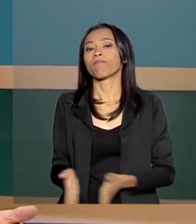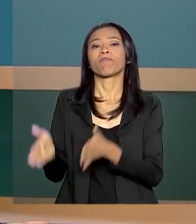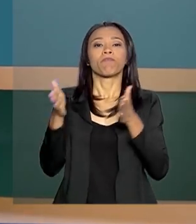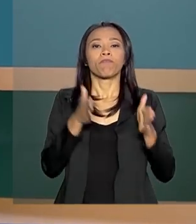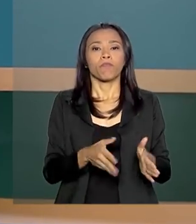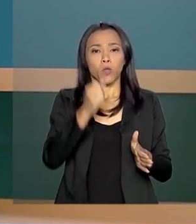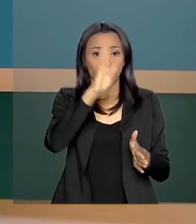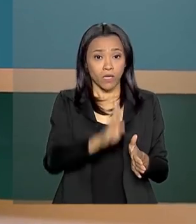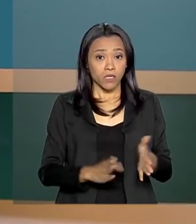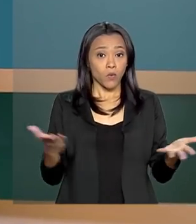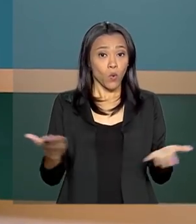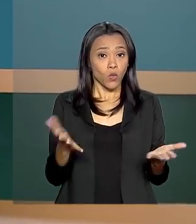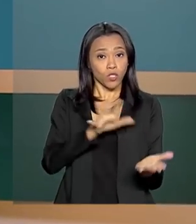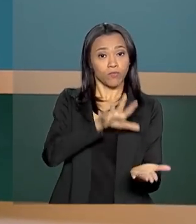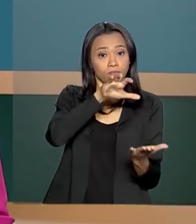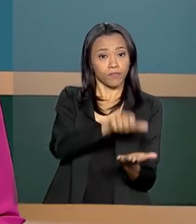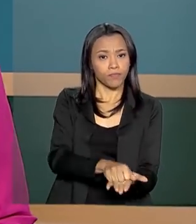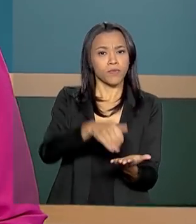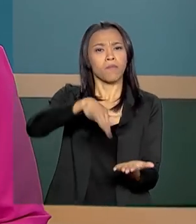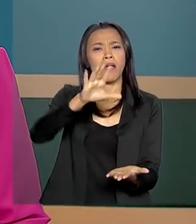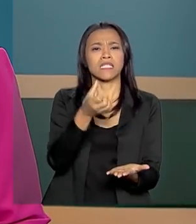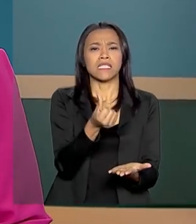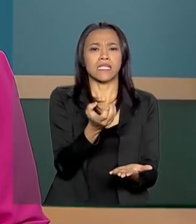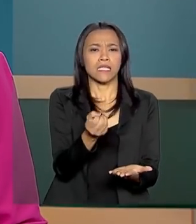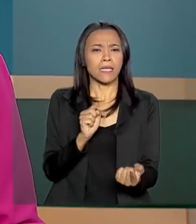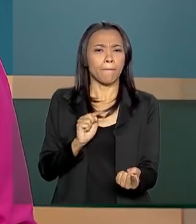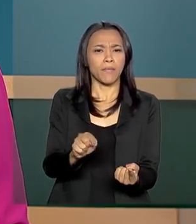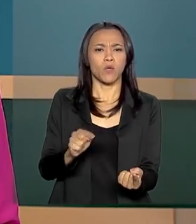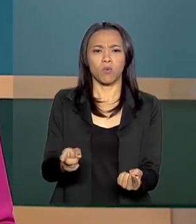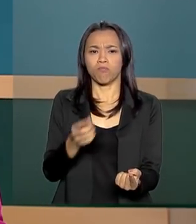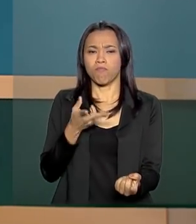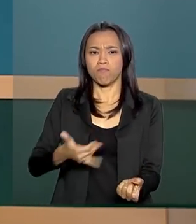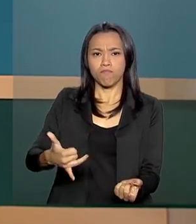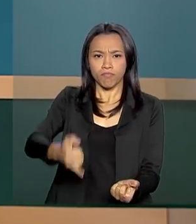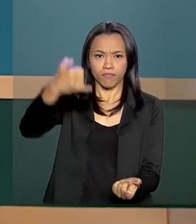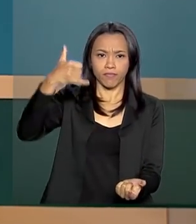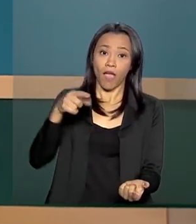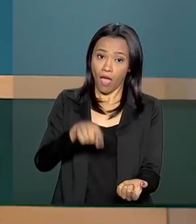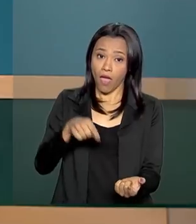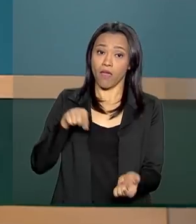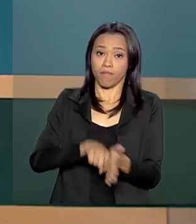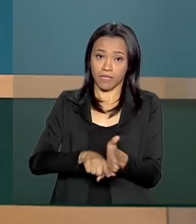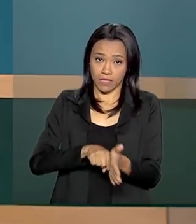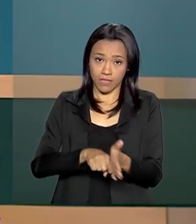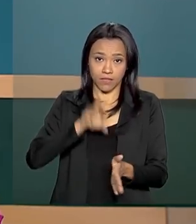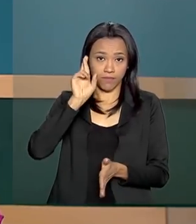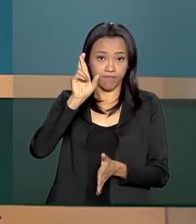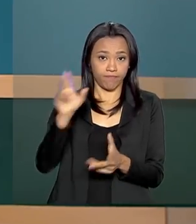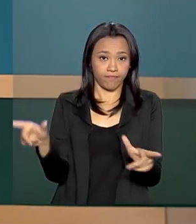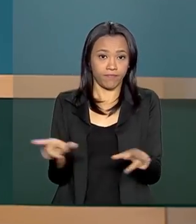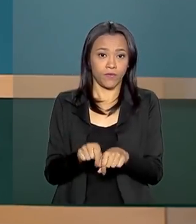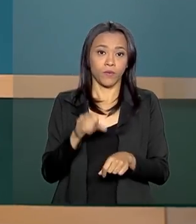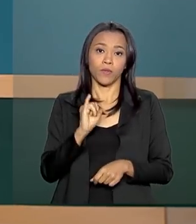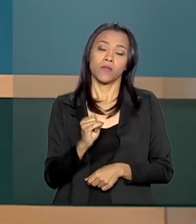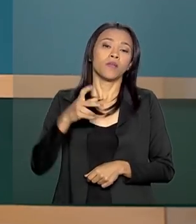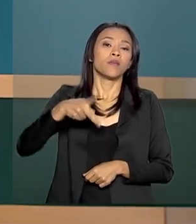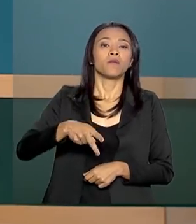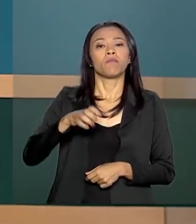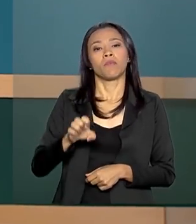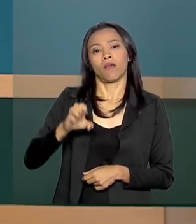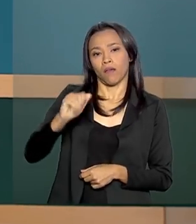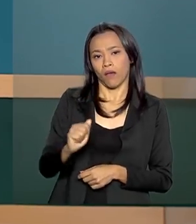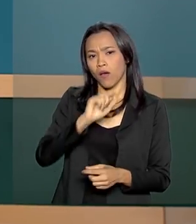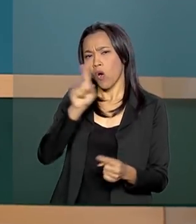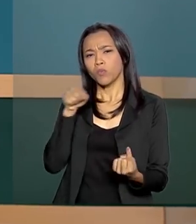O Brasil registra hoje mais de 60 mil assassinatos por ano, segundo dados do IPEA, o Instituto de Pesquisa Econômica Aplicada. Para